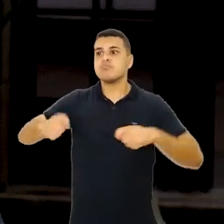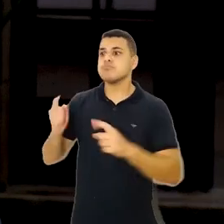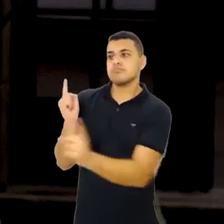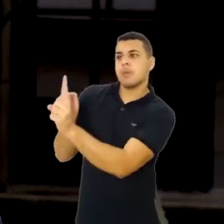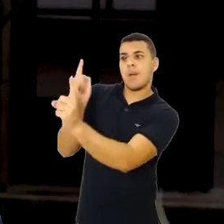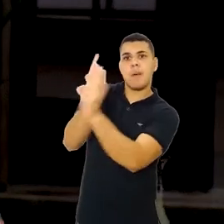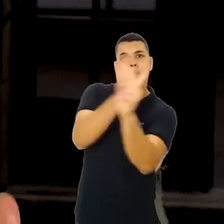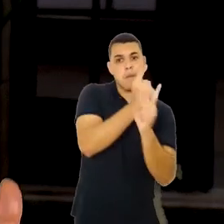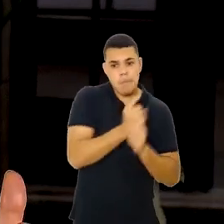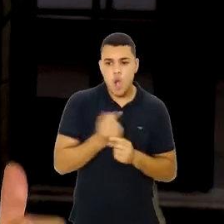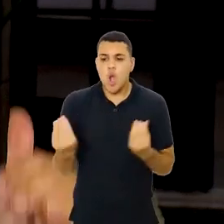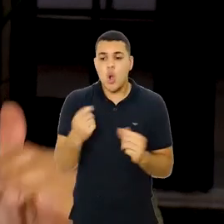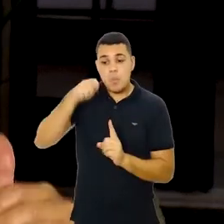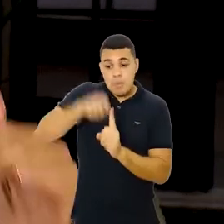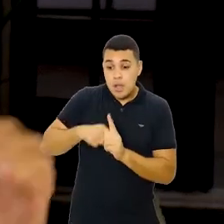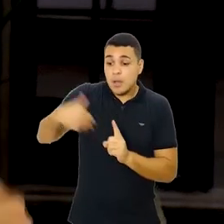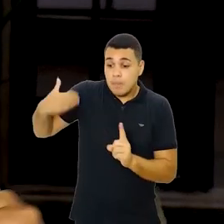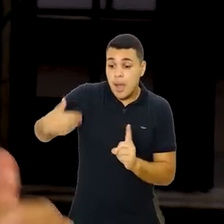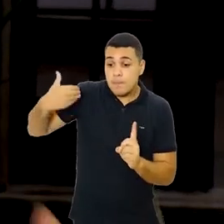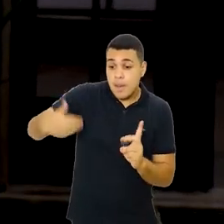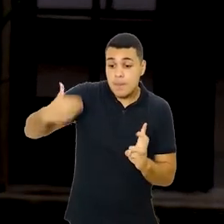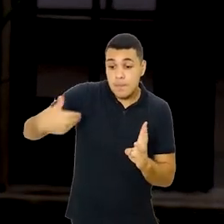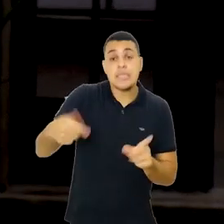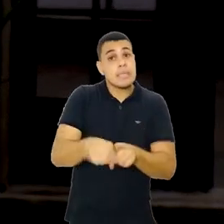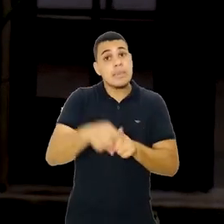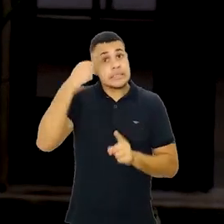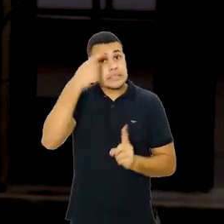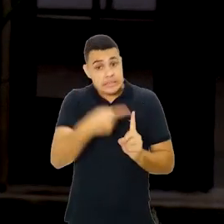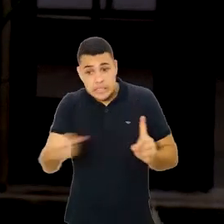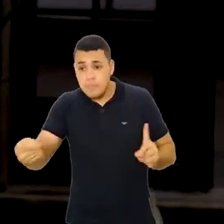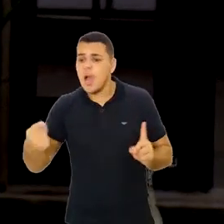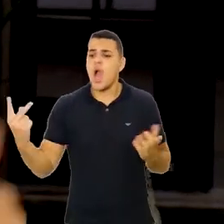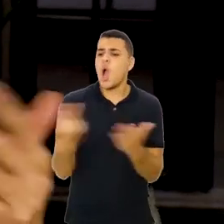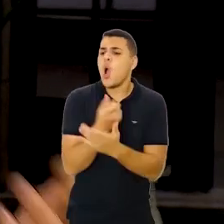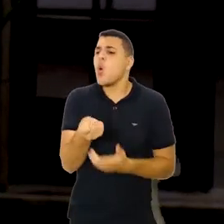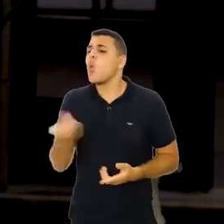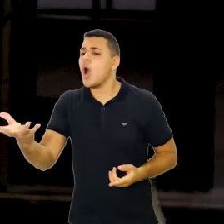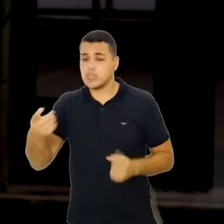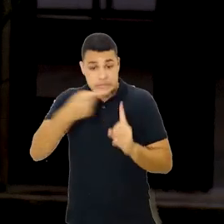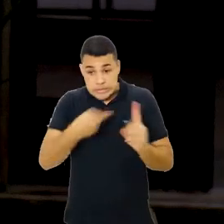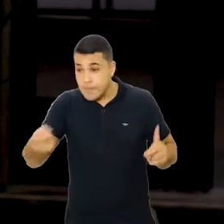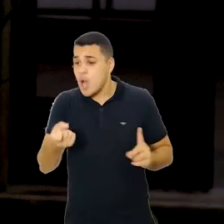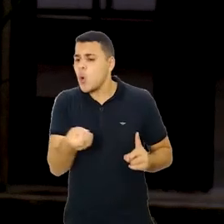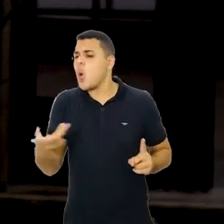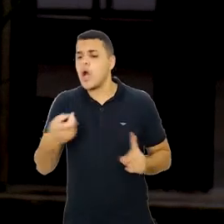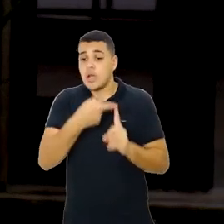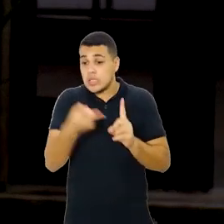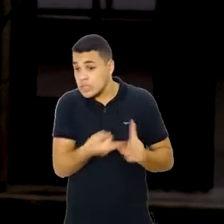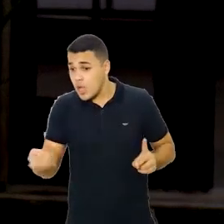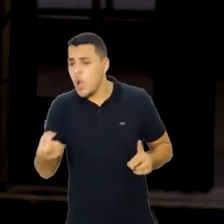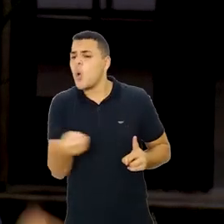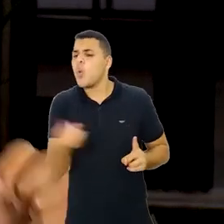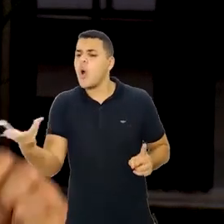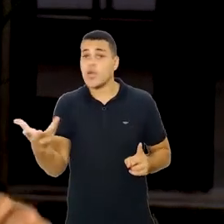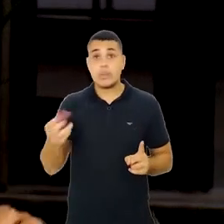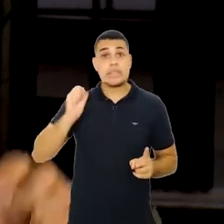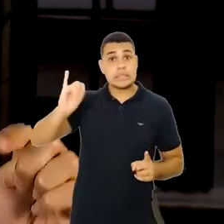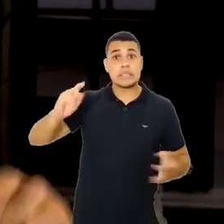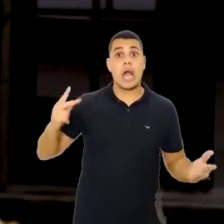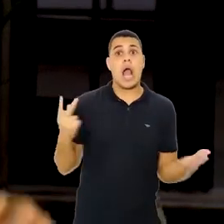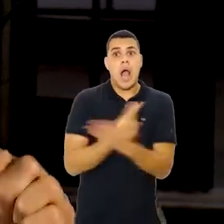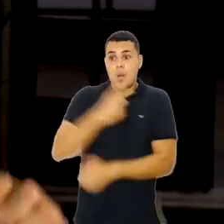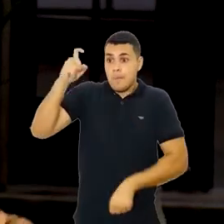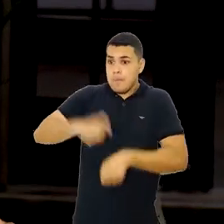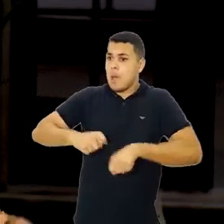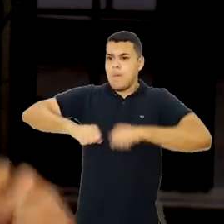esperado. E plotamos os casos ao longo dos meses ou mesmo das semanas epidemiológicas. Se o caso